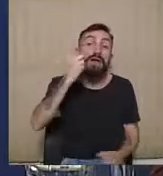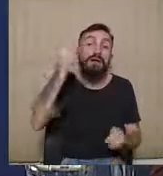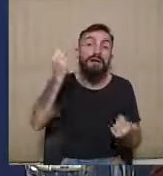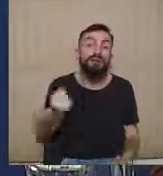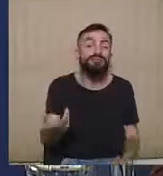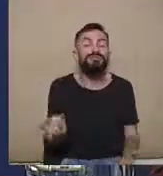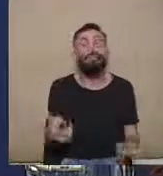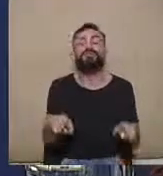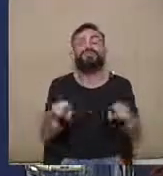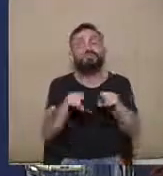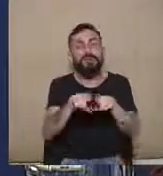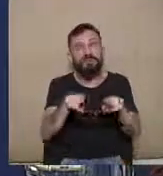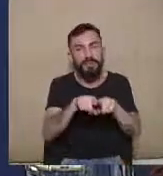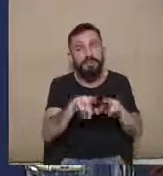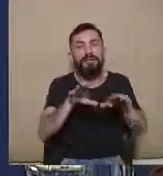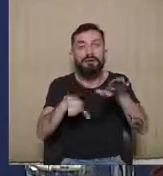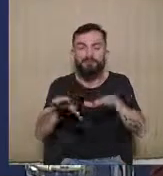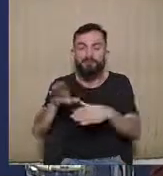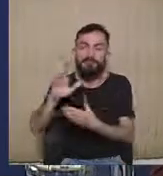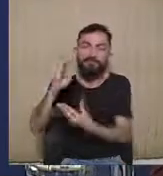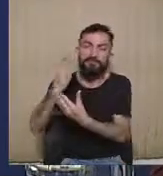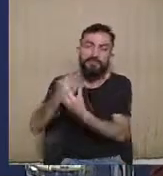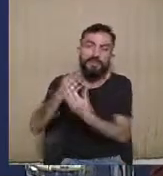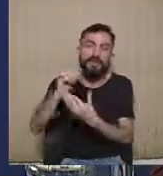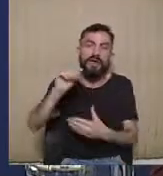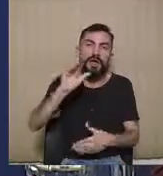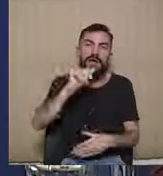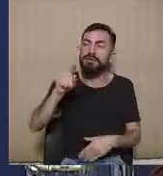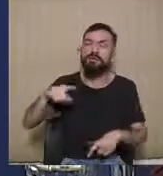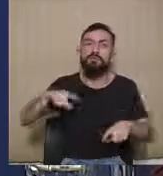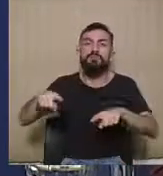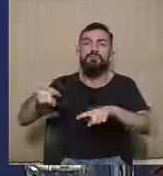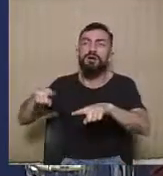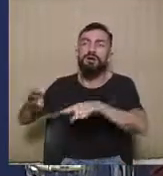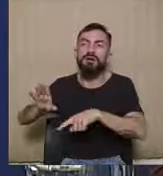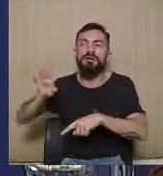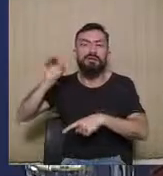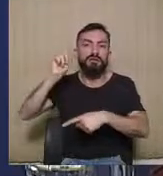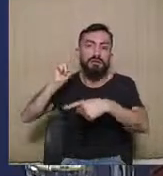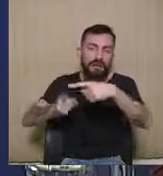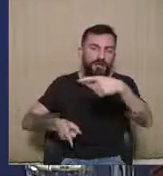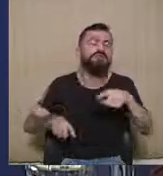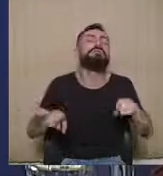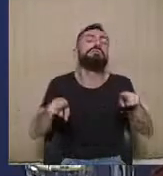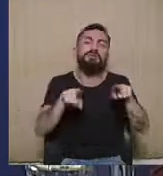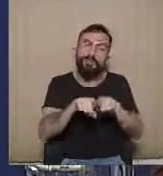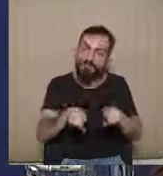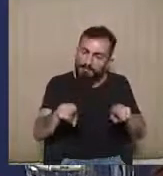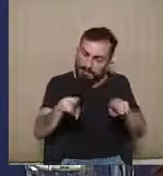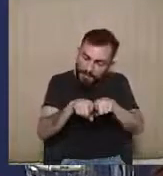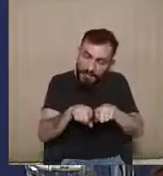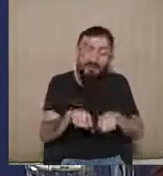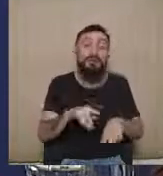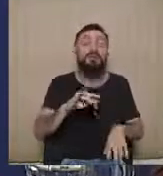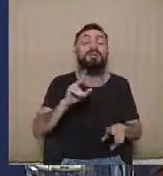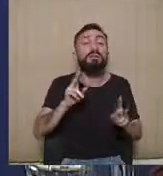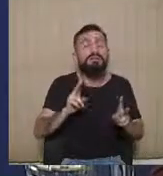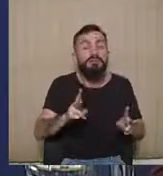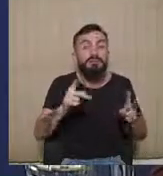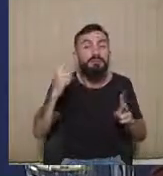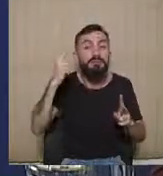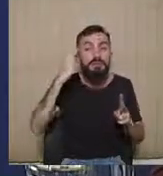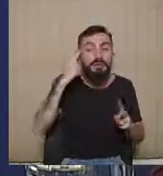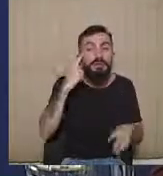para as ações, posteriormente ao mandato, ação de impugnação de mandato eletivo, também tem sempre esse juízo. Então a gente está sempre fazendo um juízo de